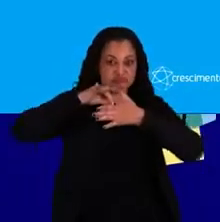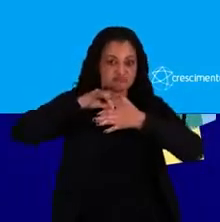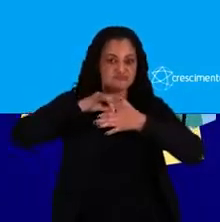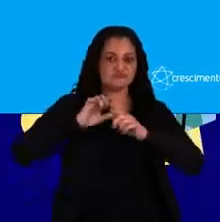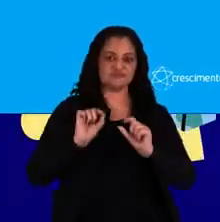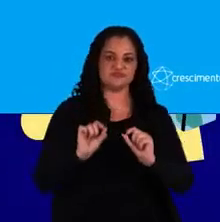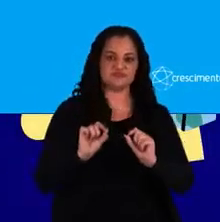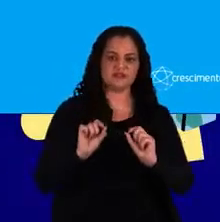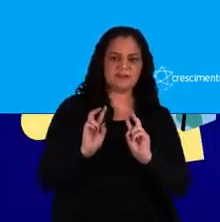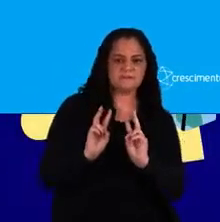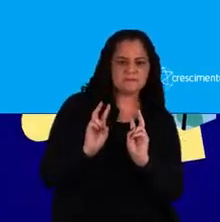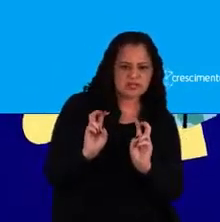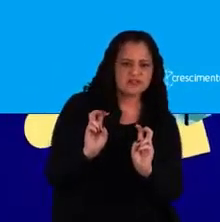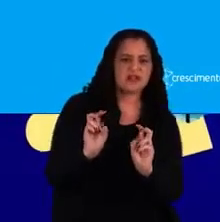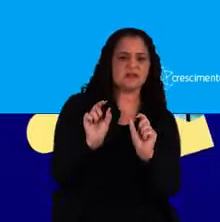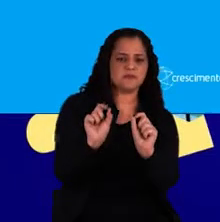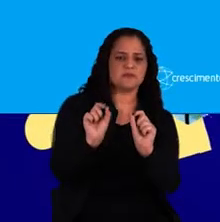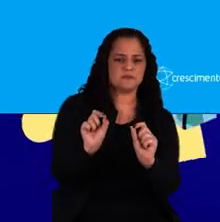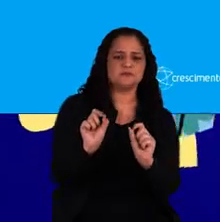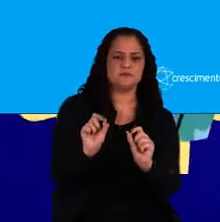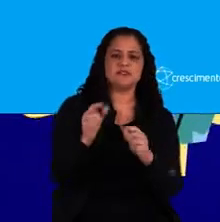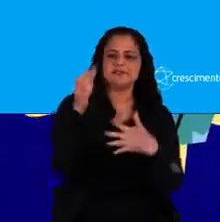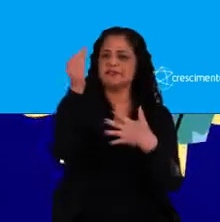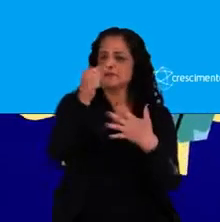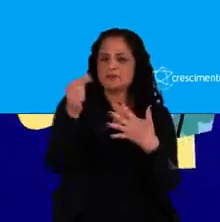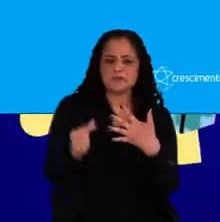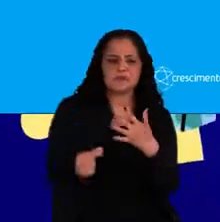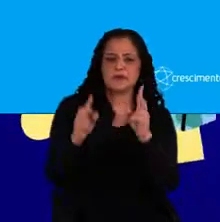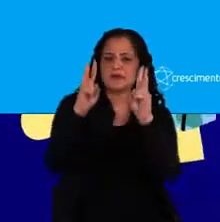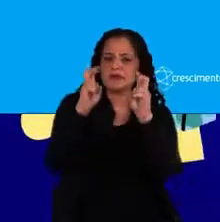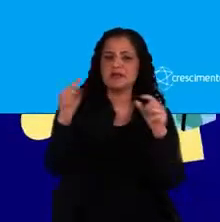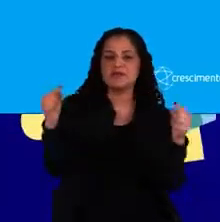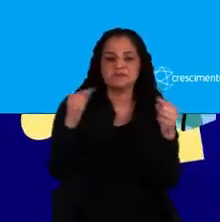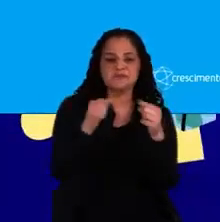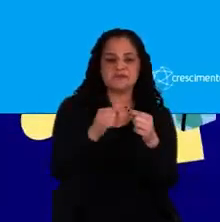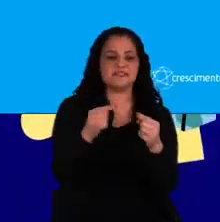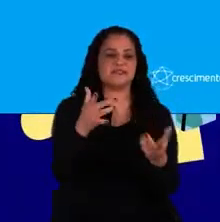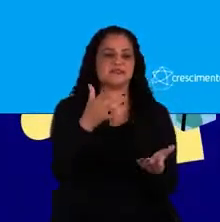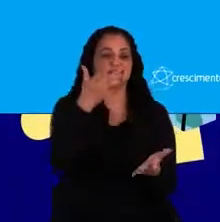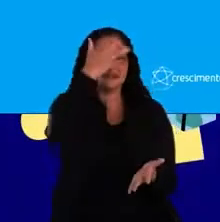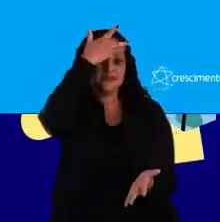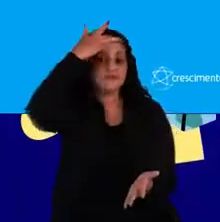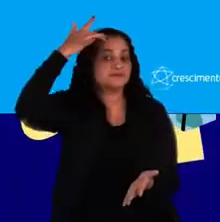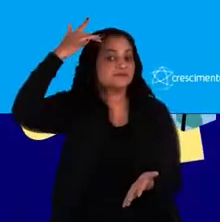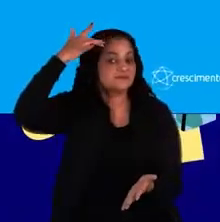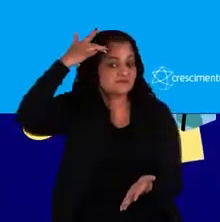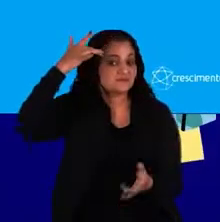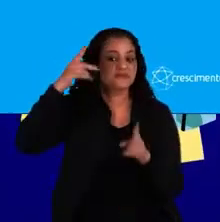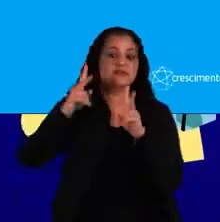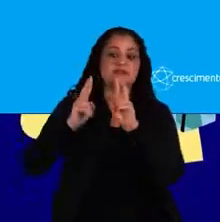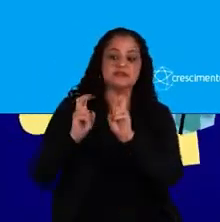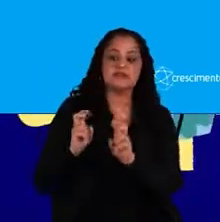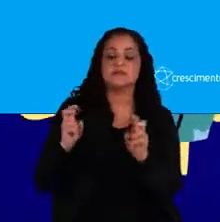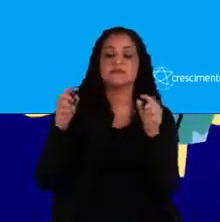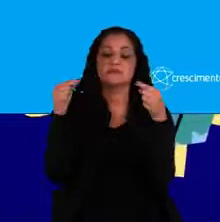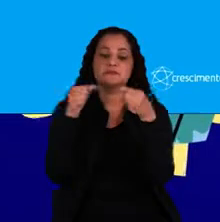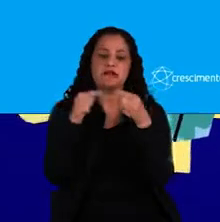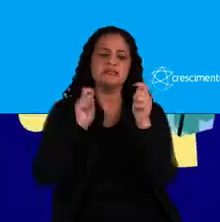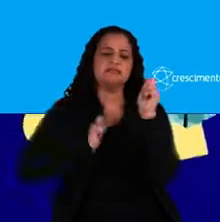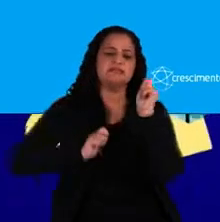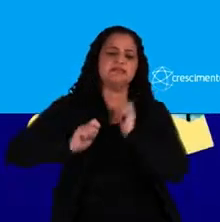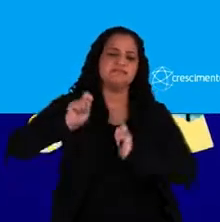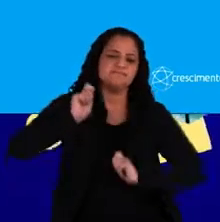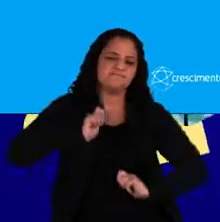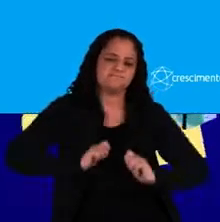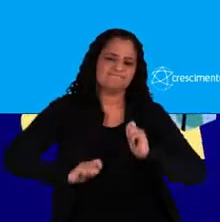Então, a gente vem percebendo o quanto que questões relacionadas à saúde mental, questões relacionadas